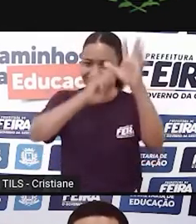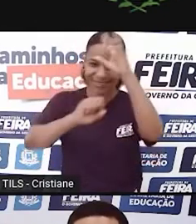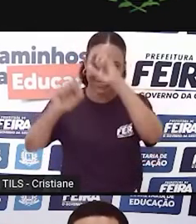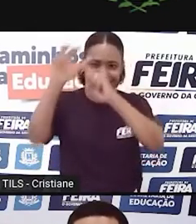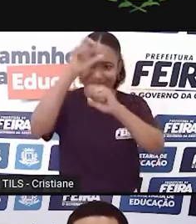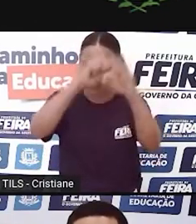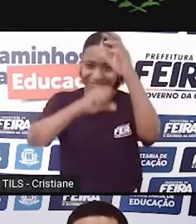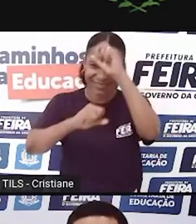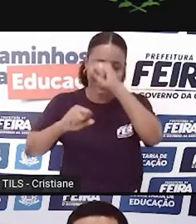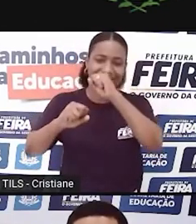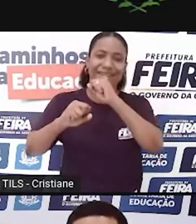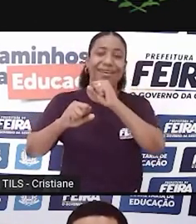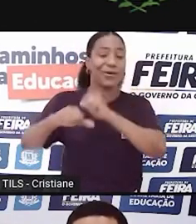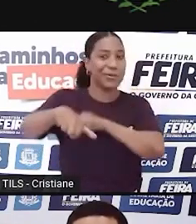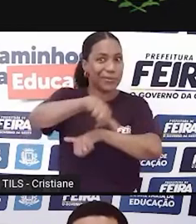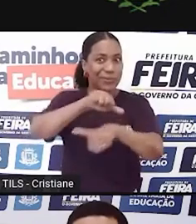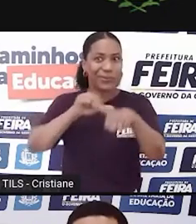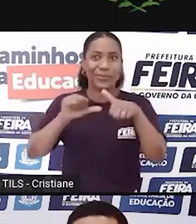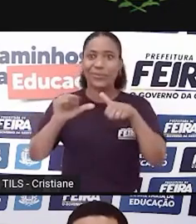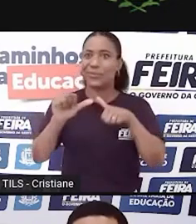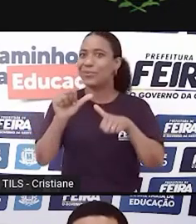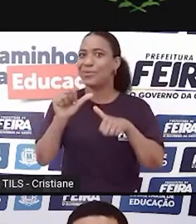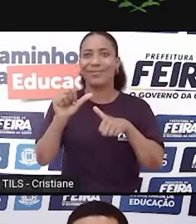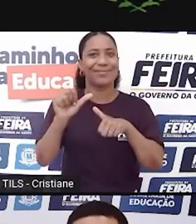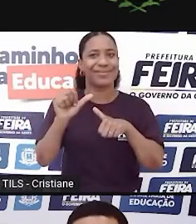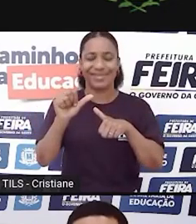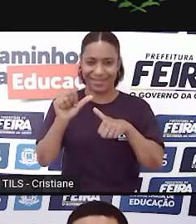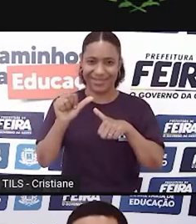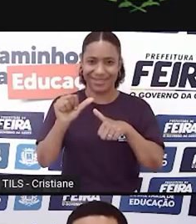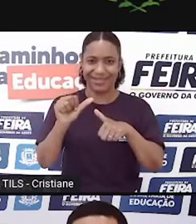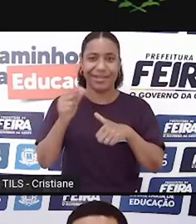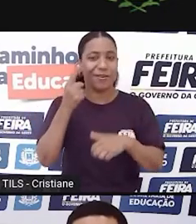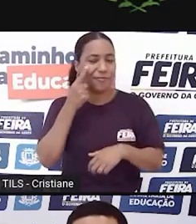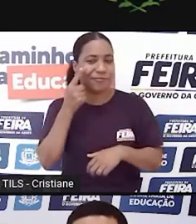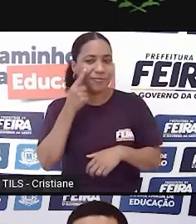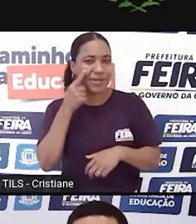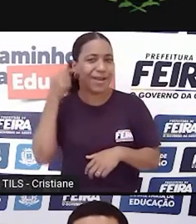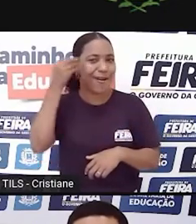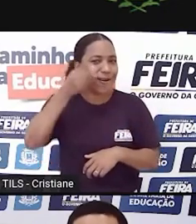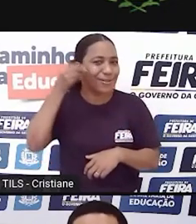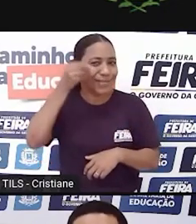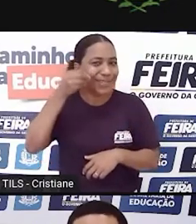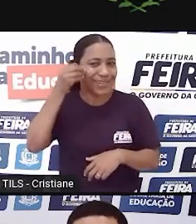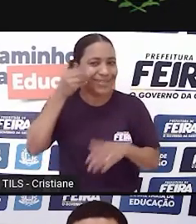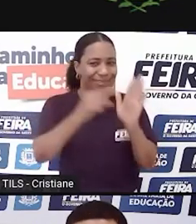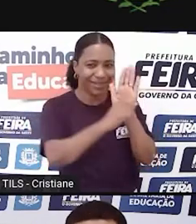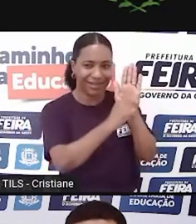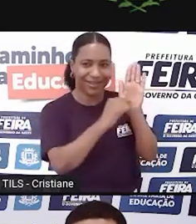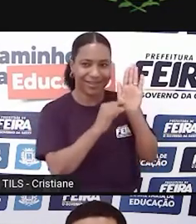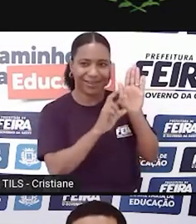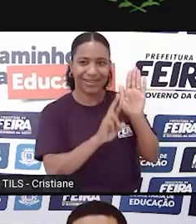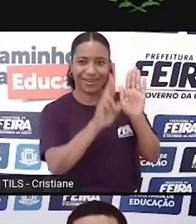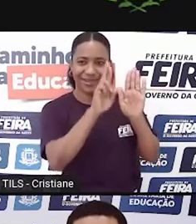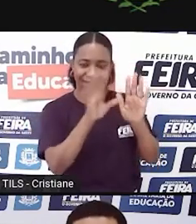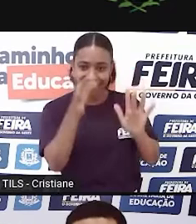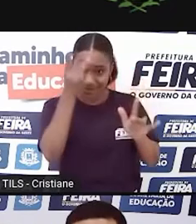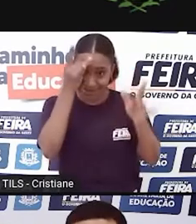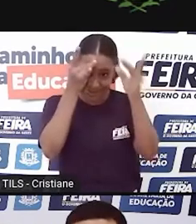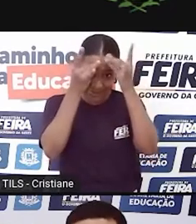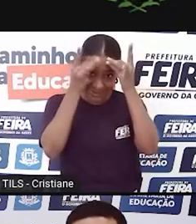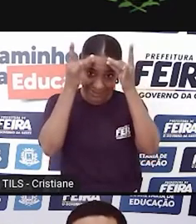o que Carolina vivenciou, que Conceição Evaristo, Cristiane Sobral, Emíria Alves,